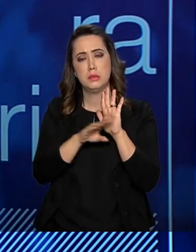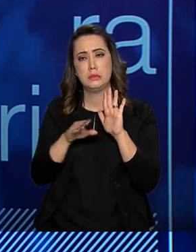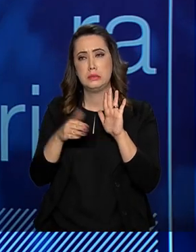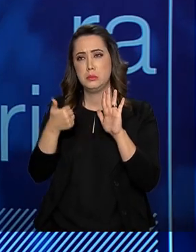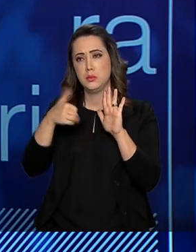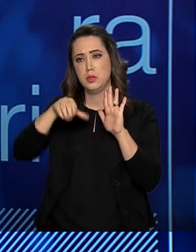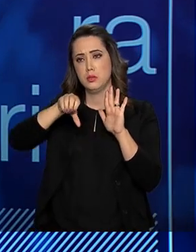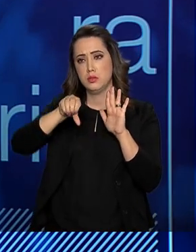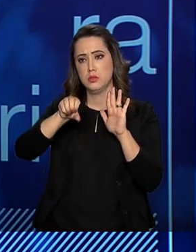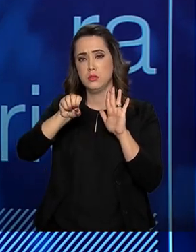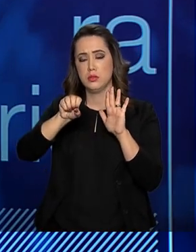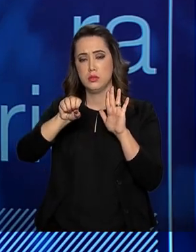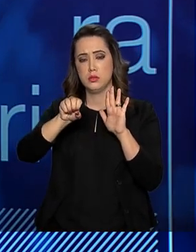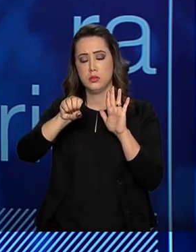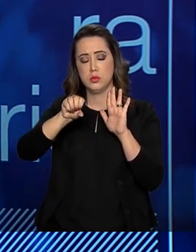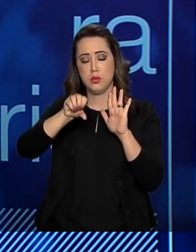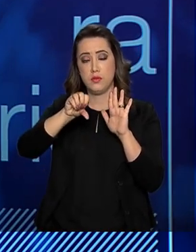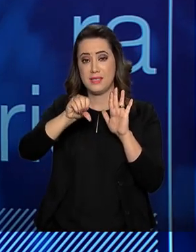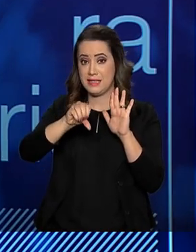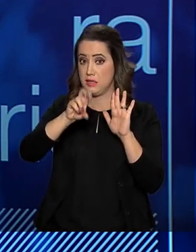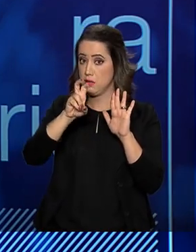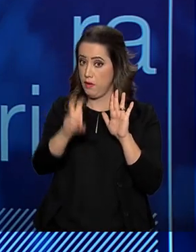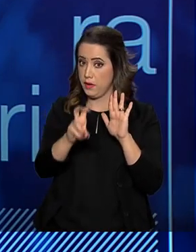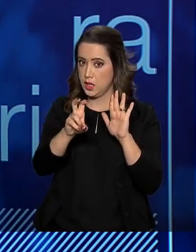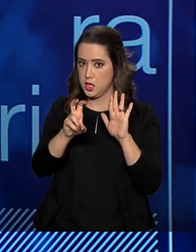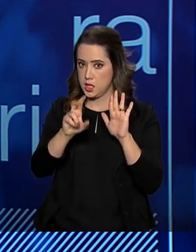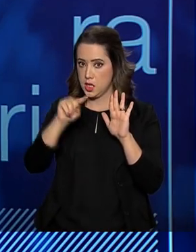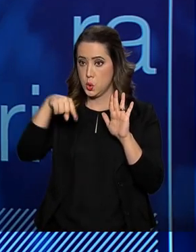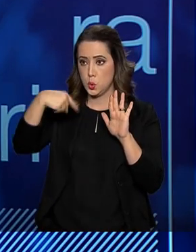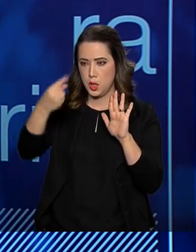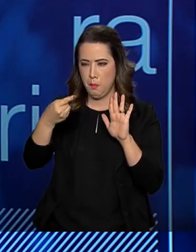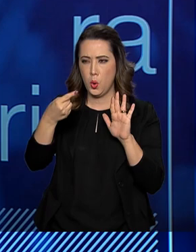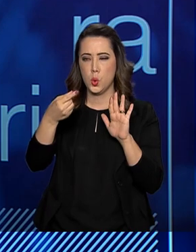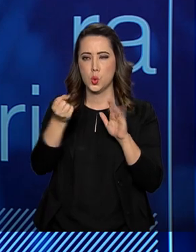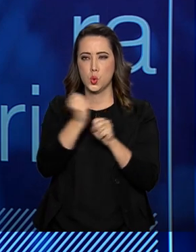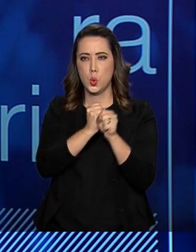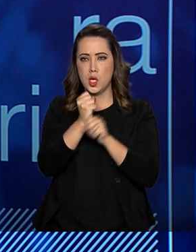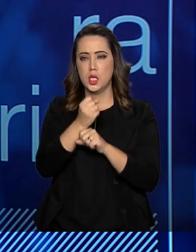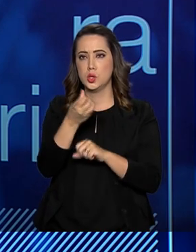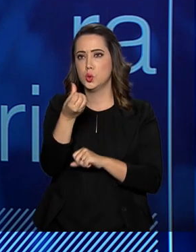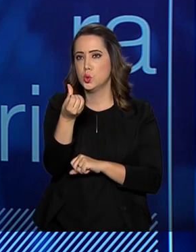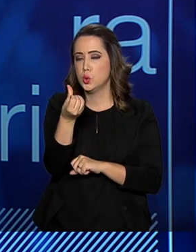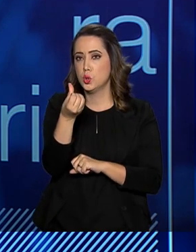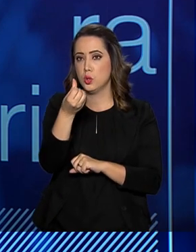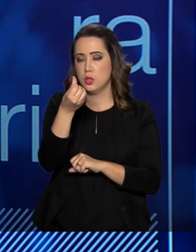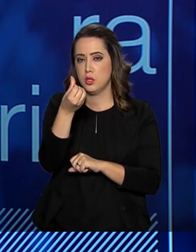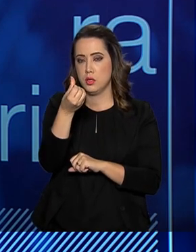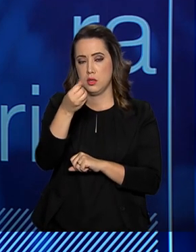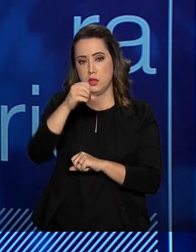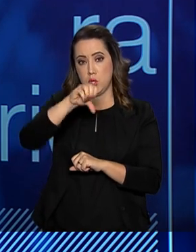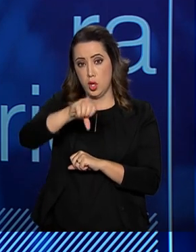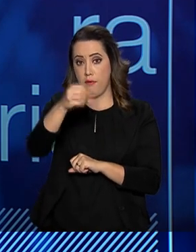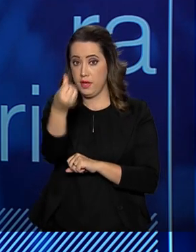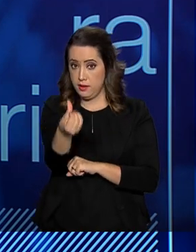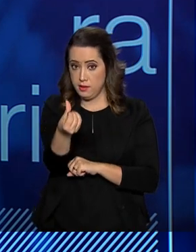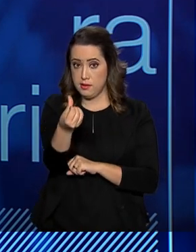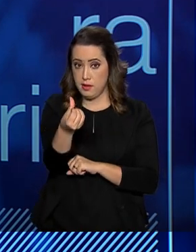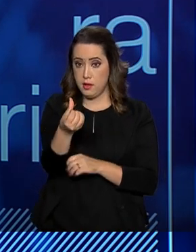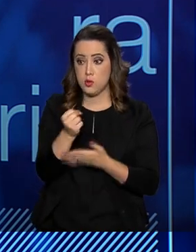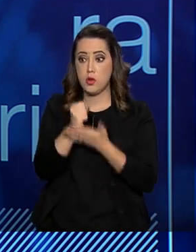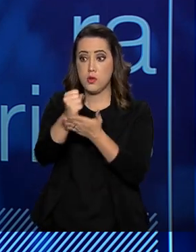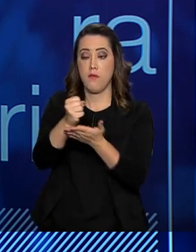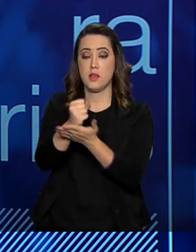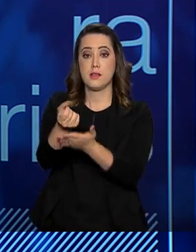nós, a partir de 96, começamos a distribuir o tratamento coquetel, conhecido como